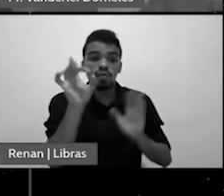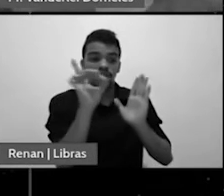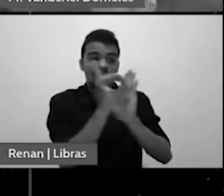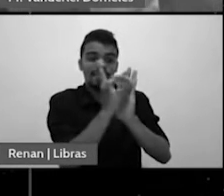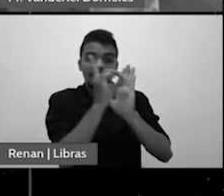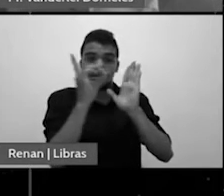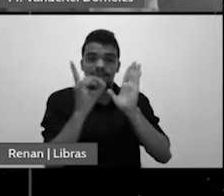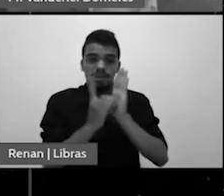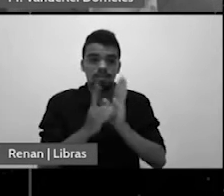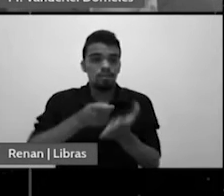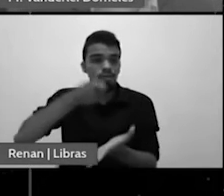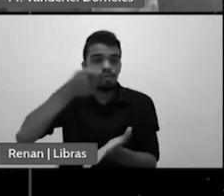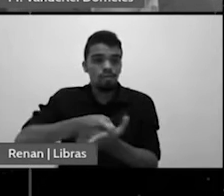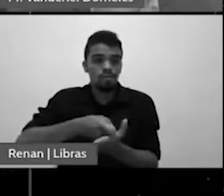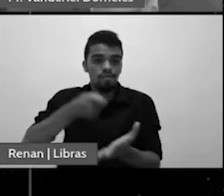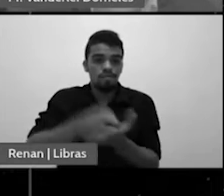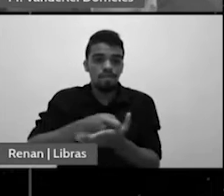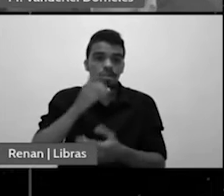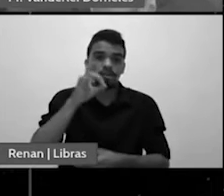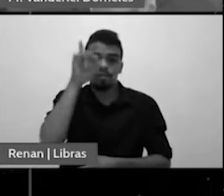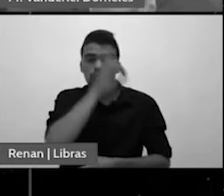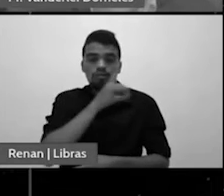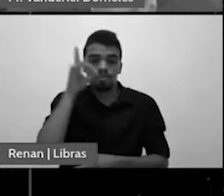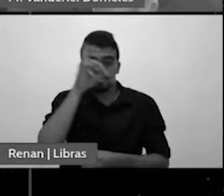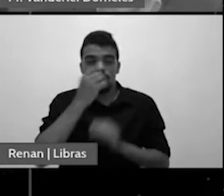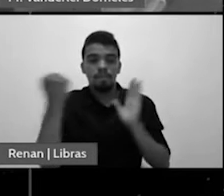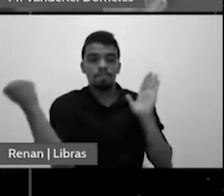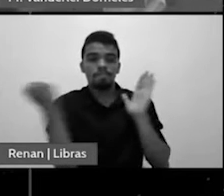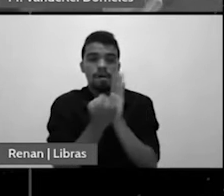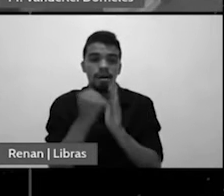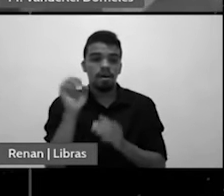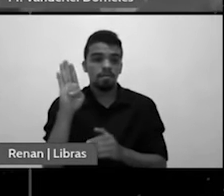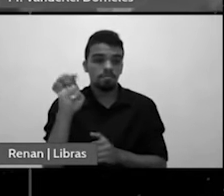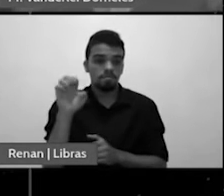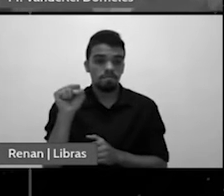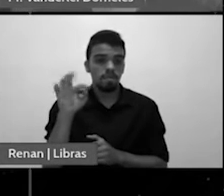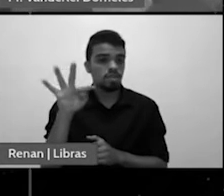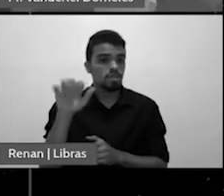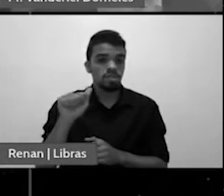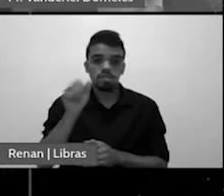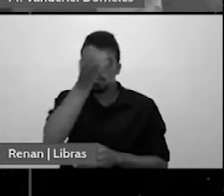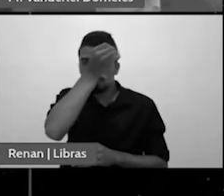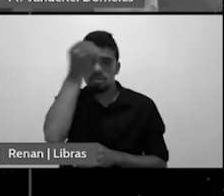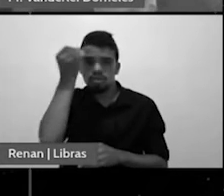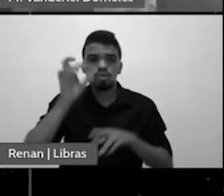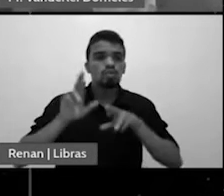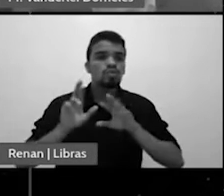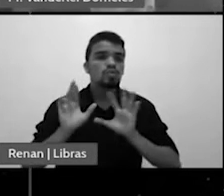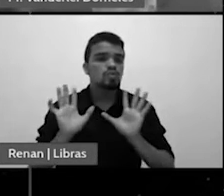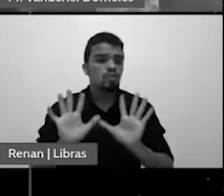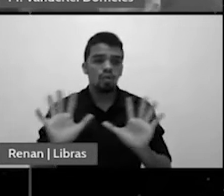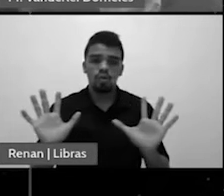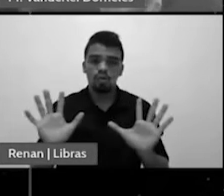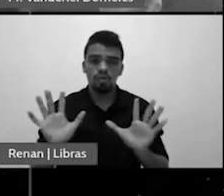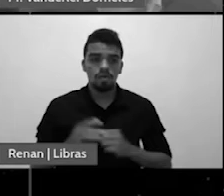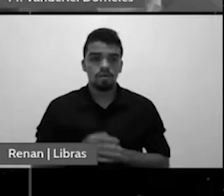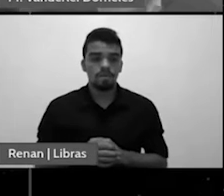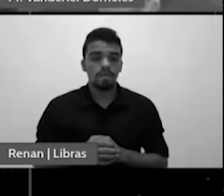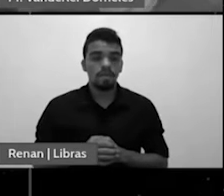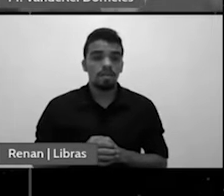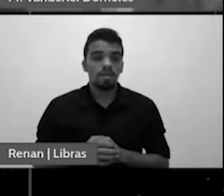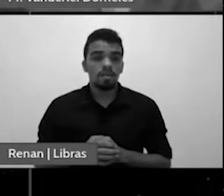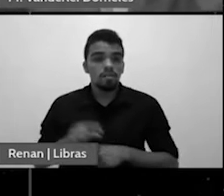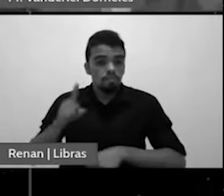domingo o decreto a marca da besta então ela diz também que vai se expedir por fim um decreto contra os que